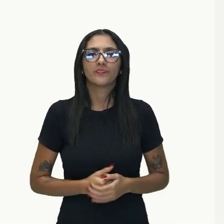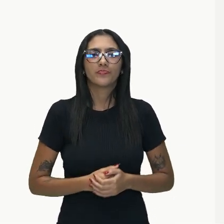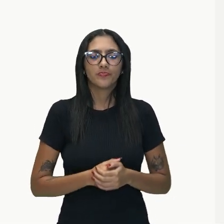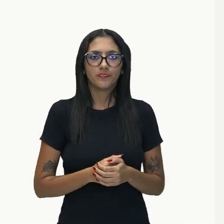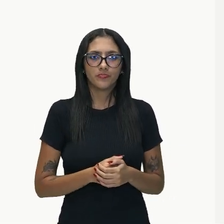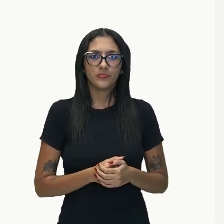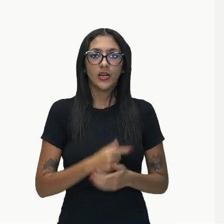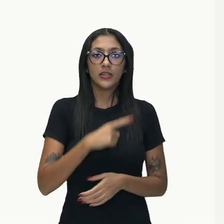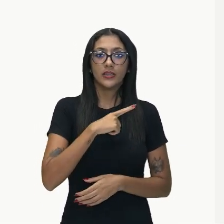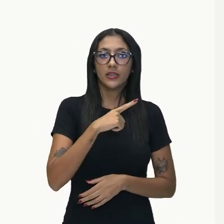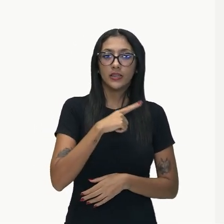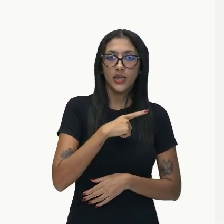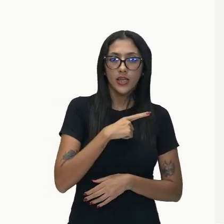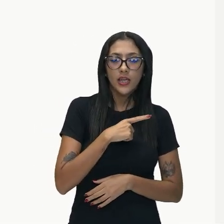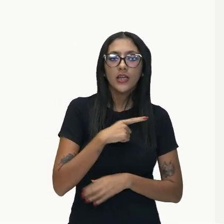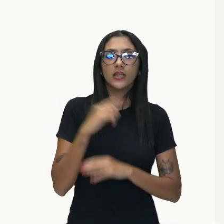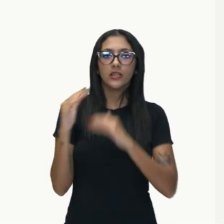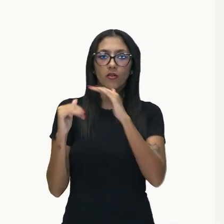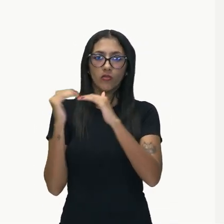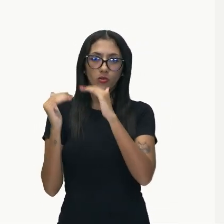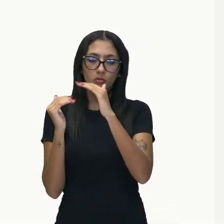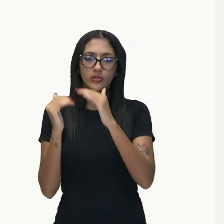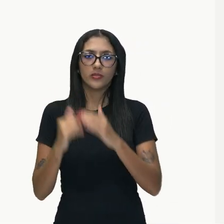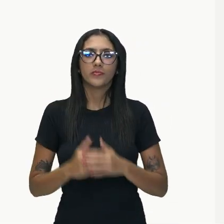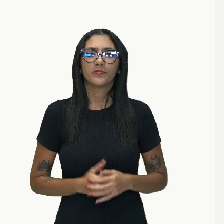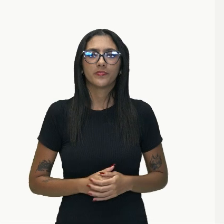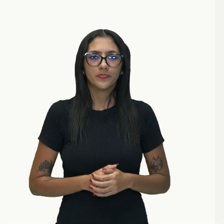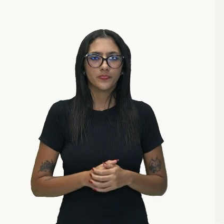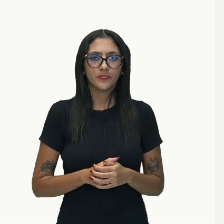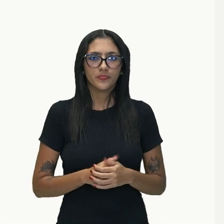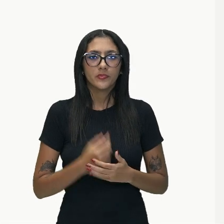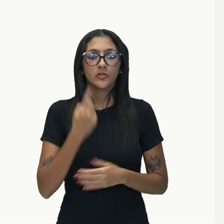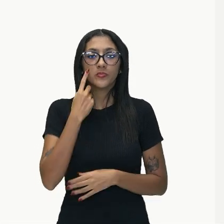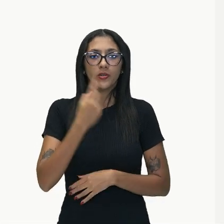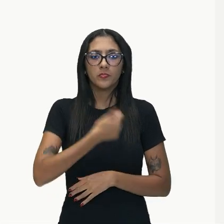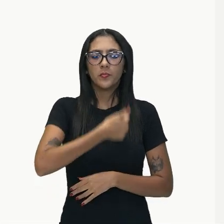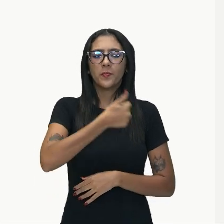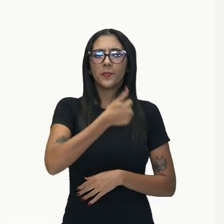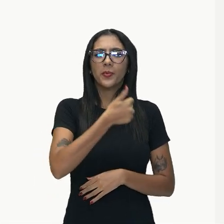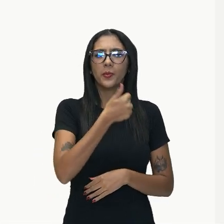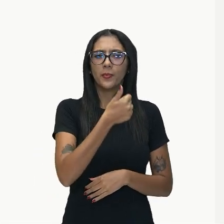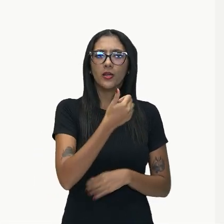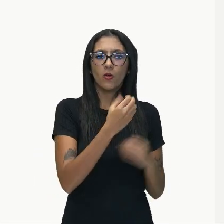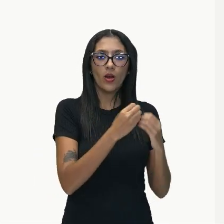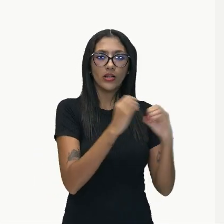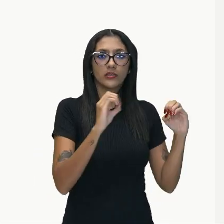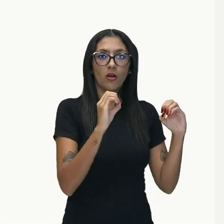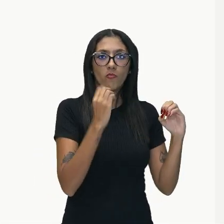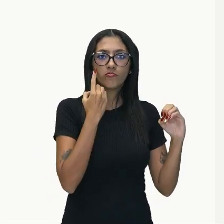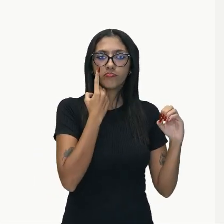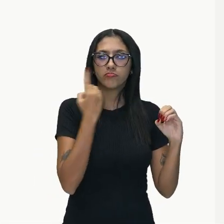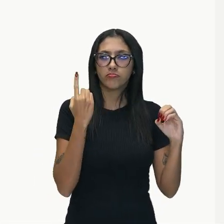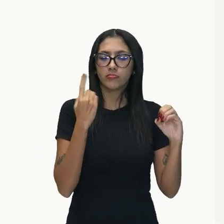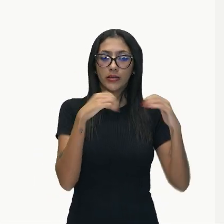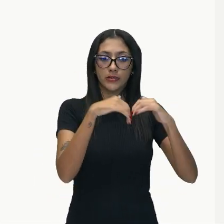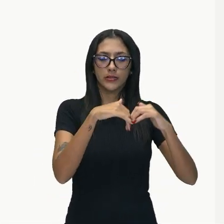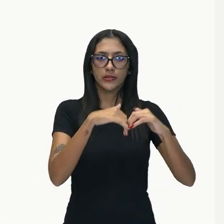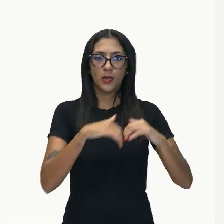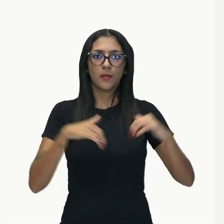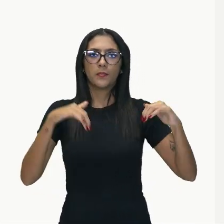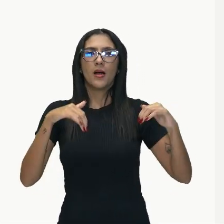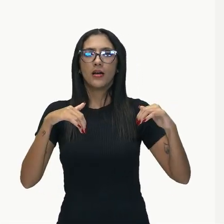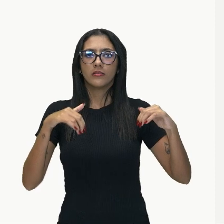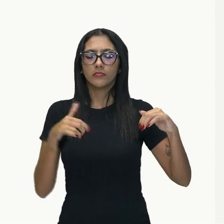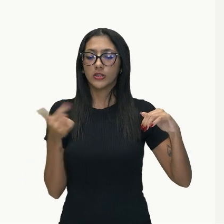Observem que a primeira oração aqui, temos fé, ela vem até aqui, ok? E a nossa